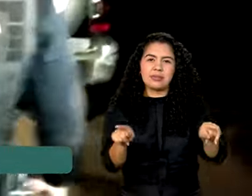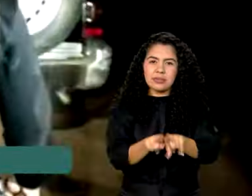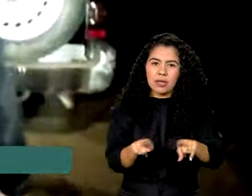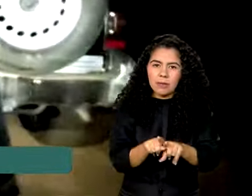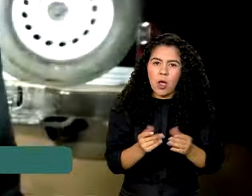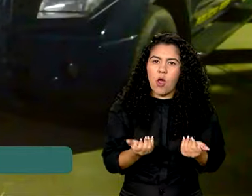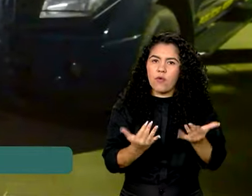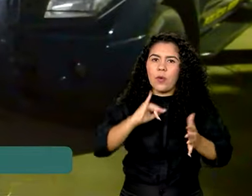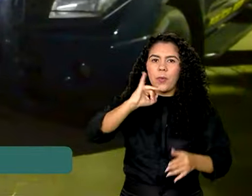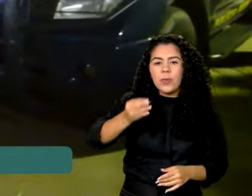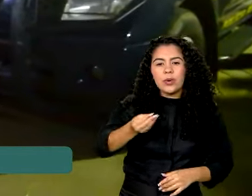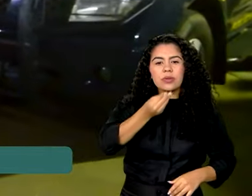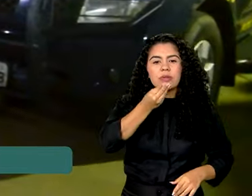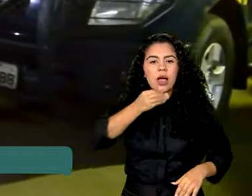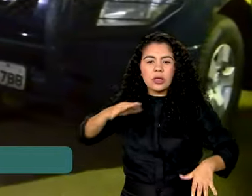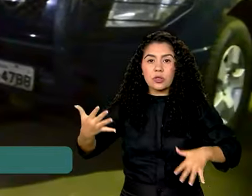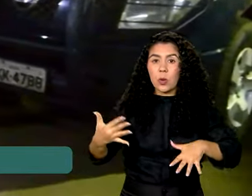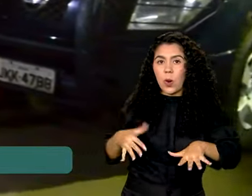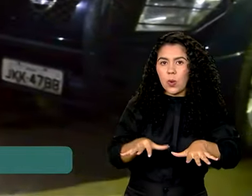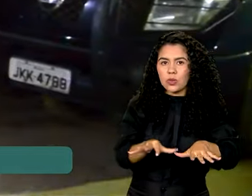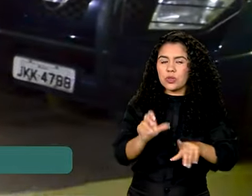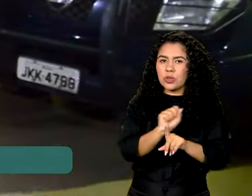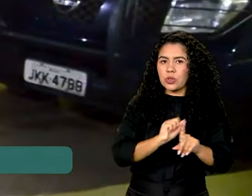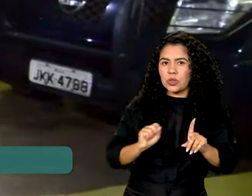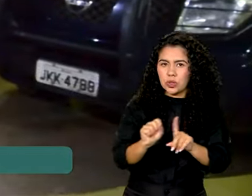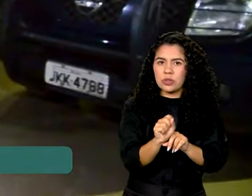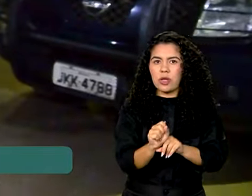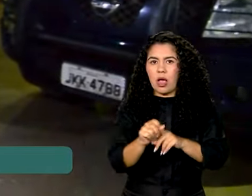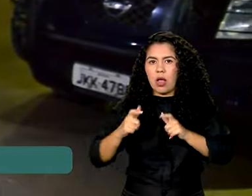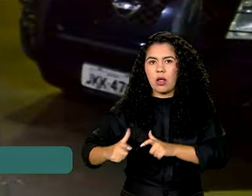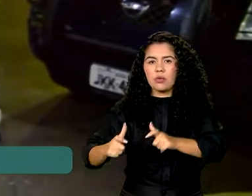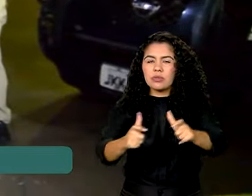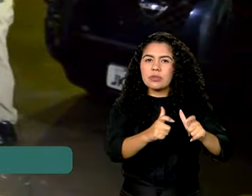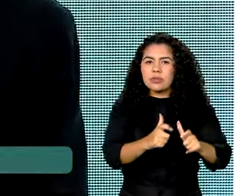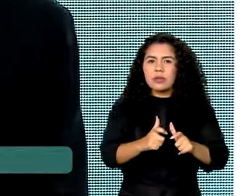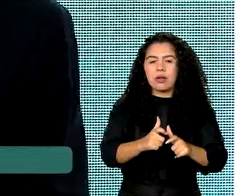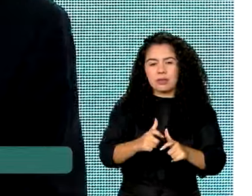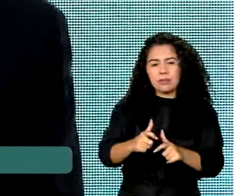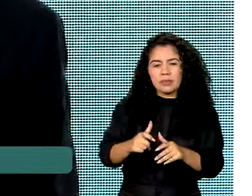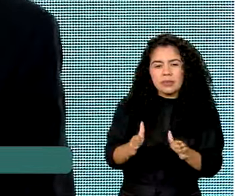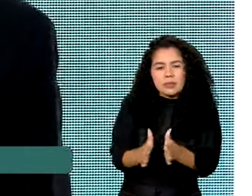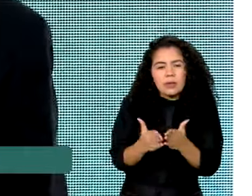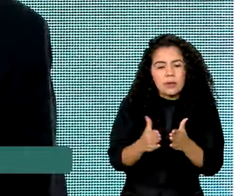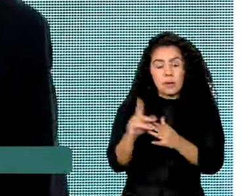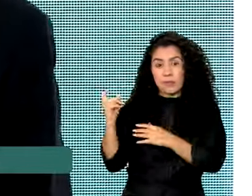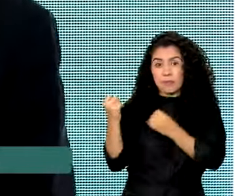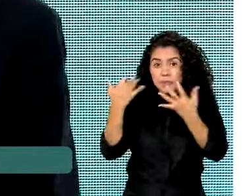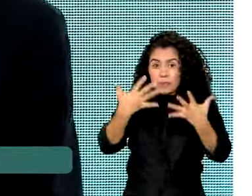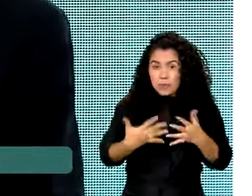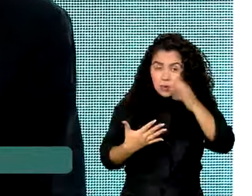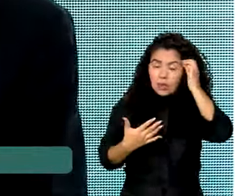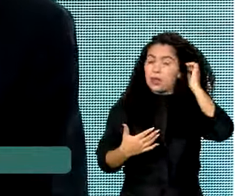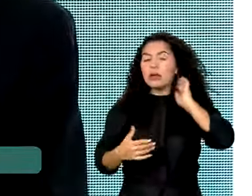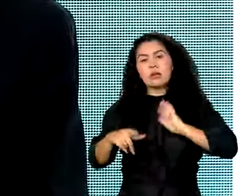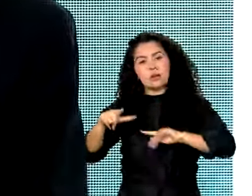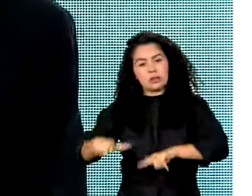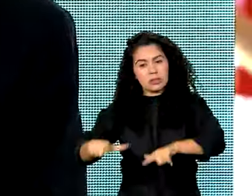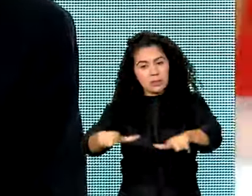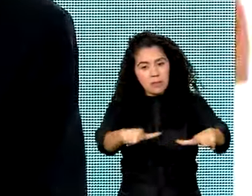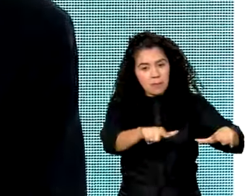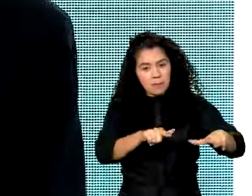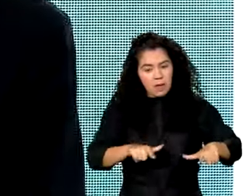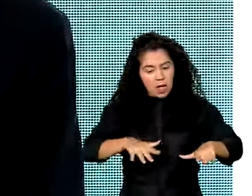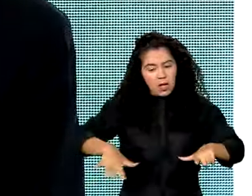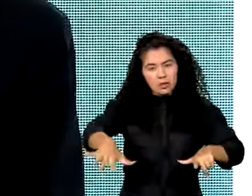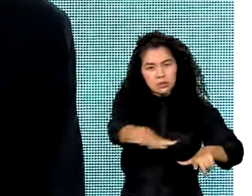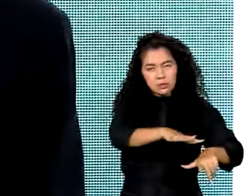oportunidades de inclusão social em territórios vulneráveis. Esses espaços públicos são voltados